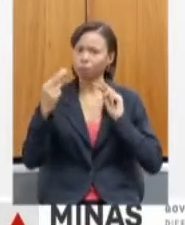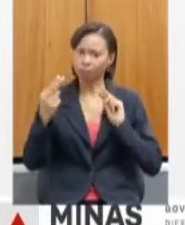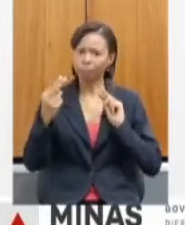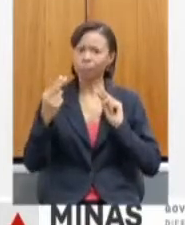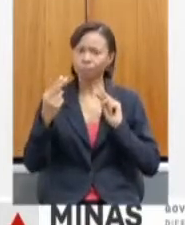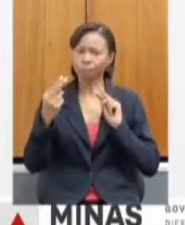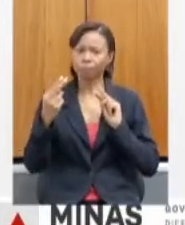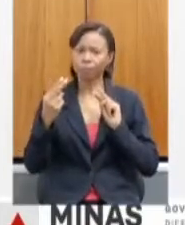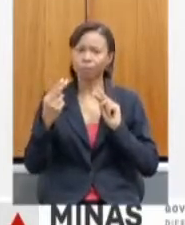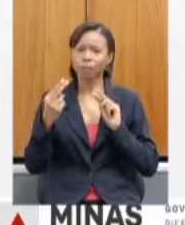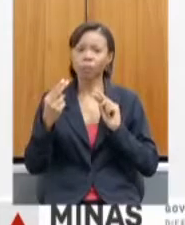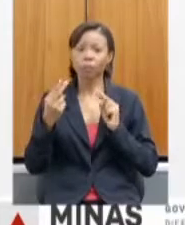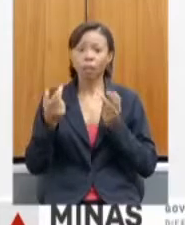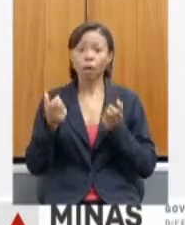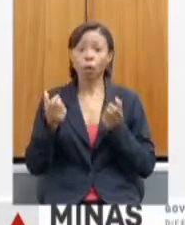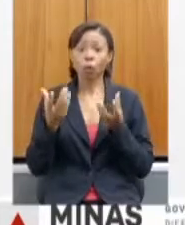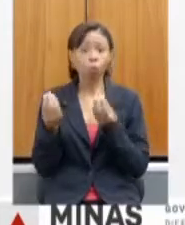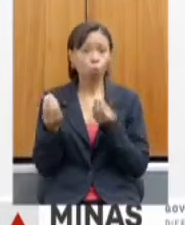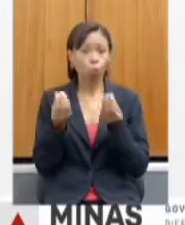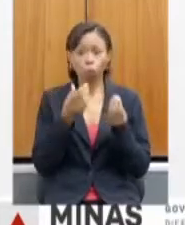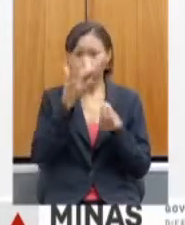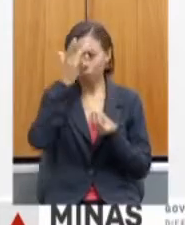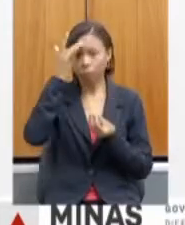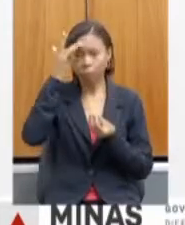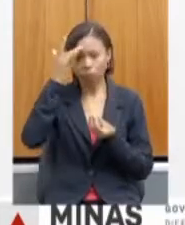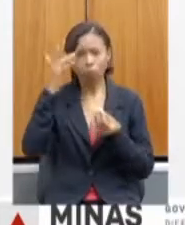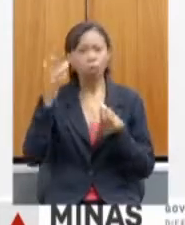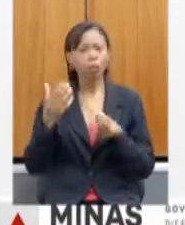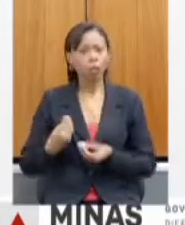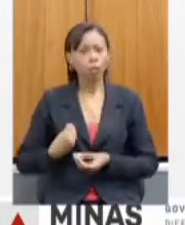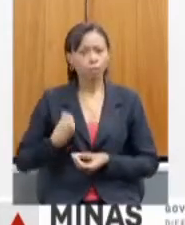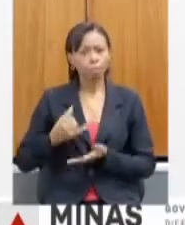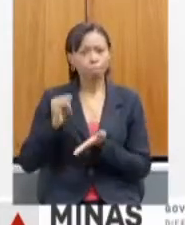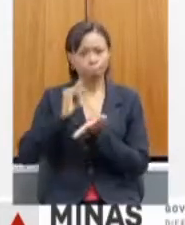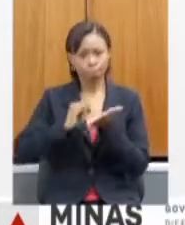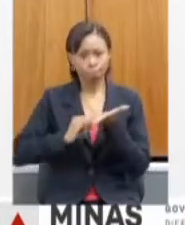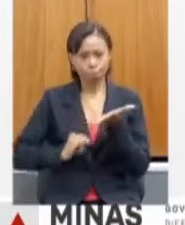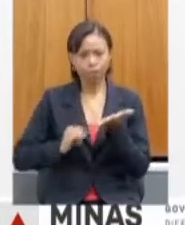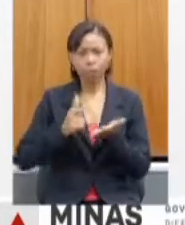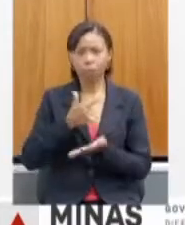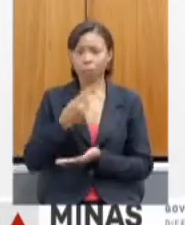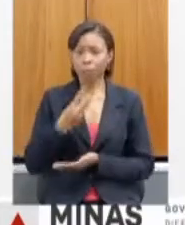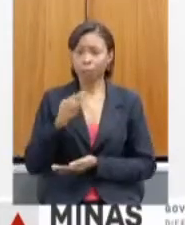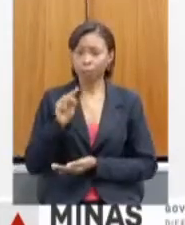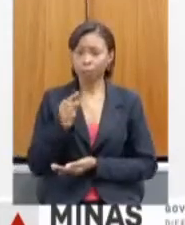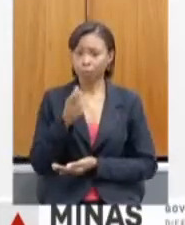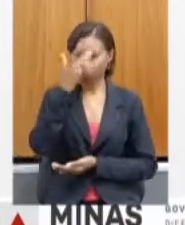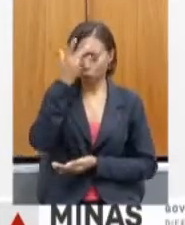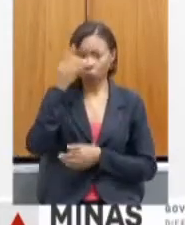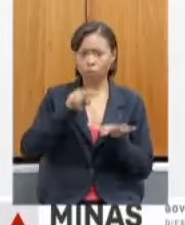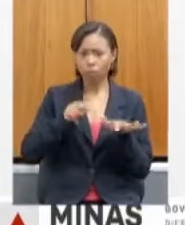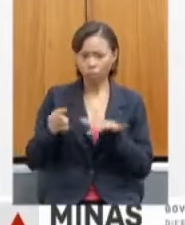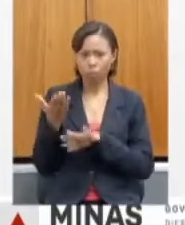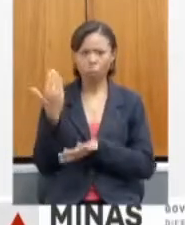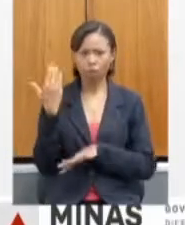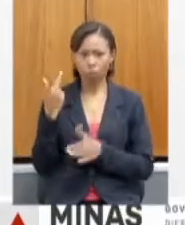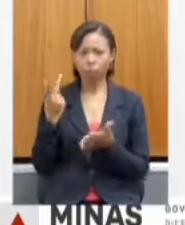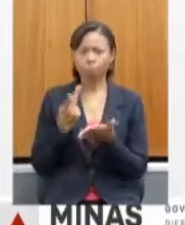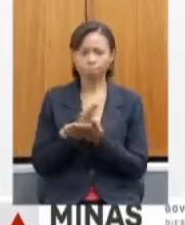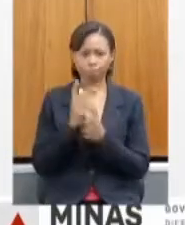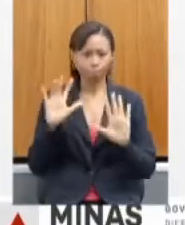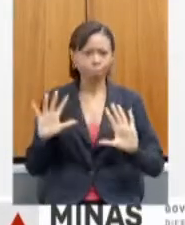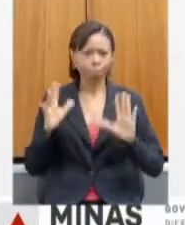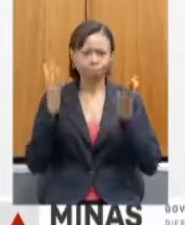atingir muita gente, tivemos aí 23 mil pessoas inscritas nessa semana. Esse evento foi semana passada e um evento de muito